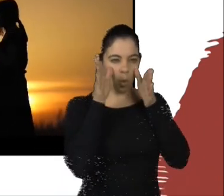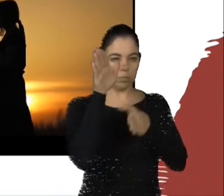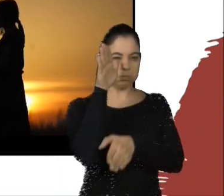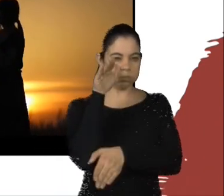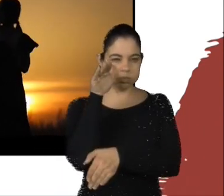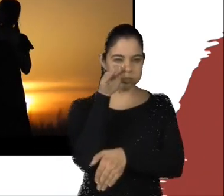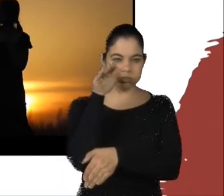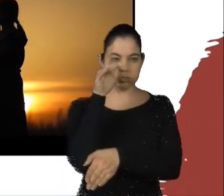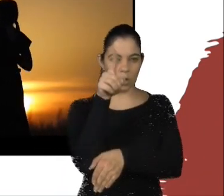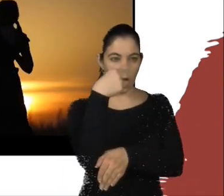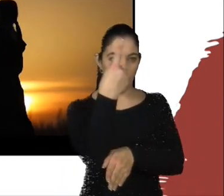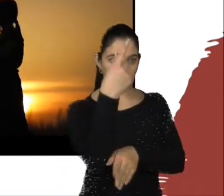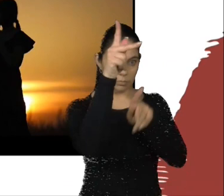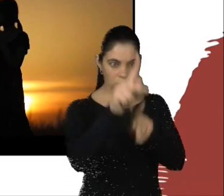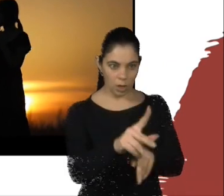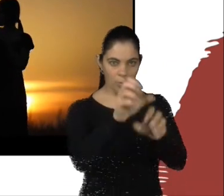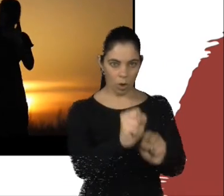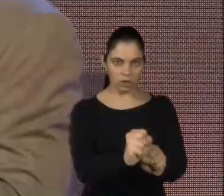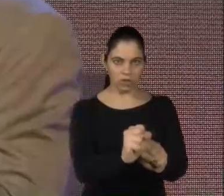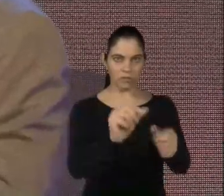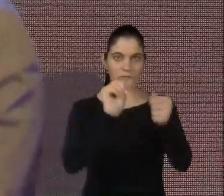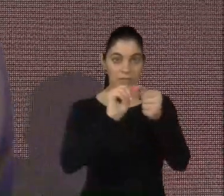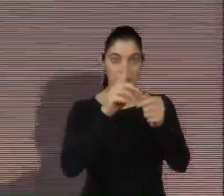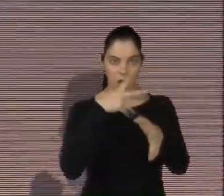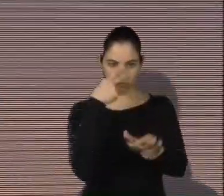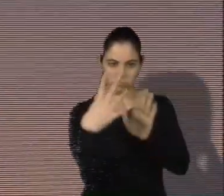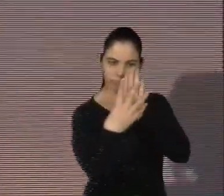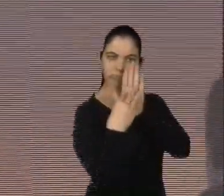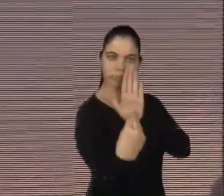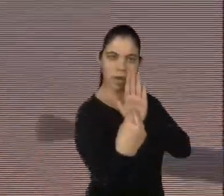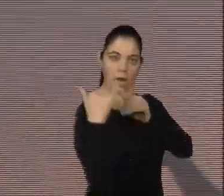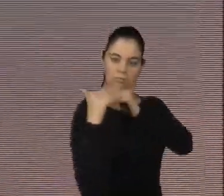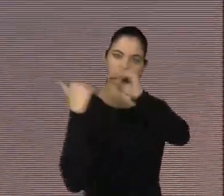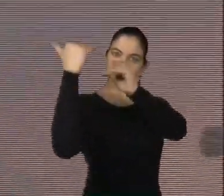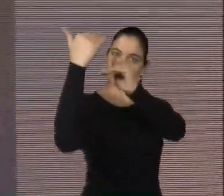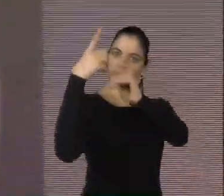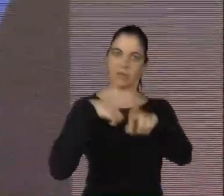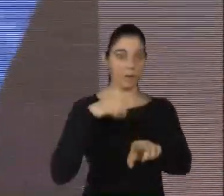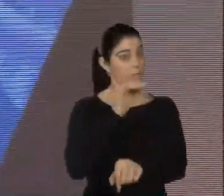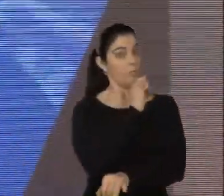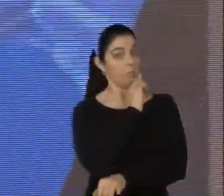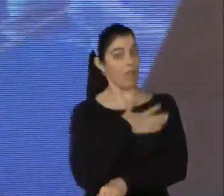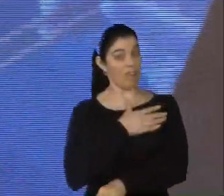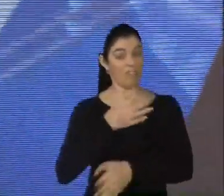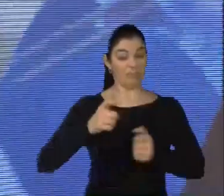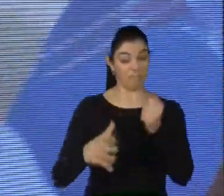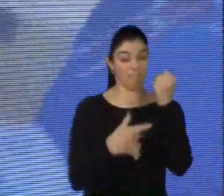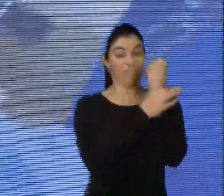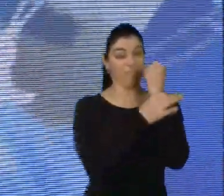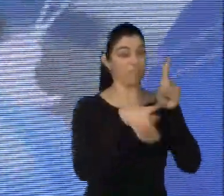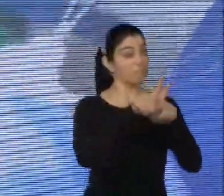a outra pessoa é capaz de fazer, então, eu tenho o desenvolvimento da função. Garantindo, então, uma memória diferente, garantindo, então, a